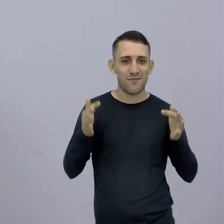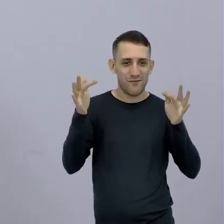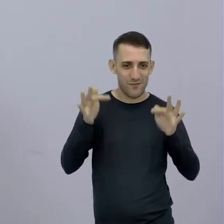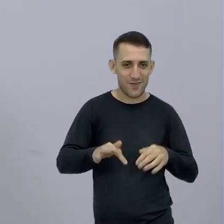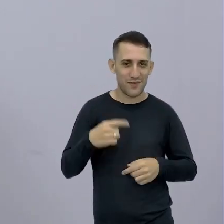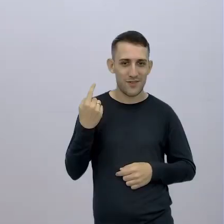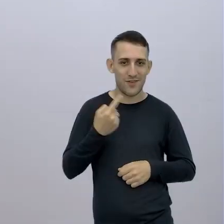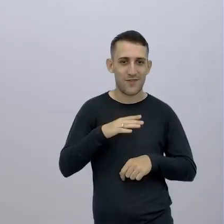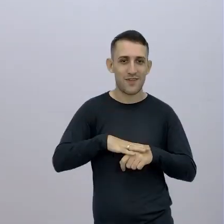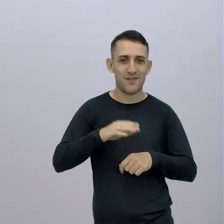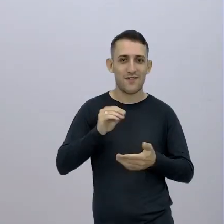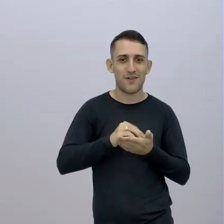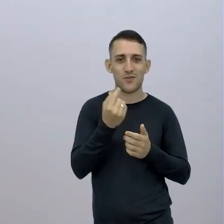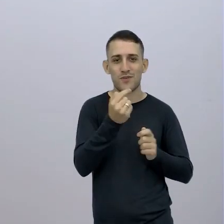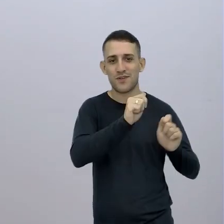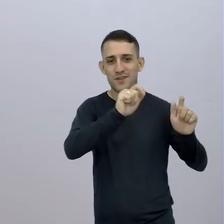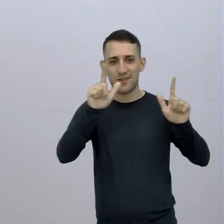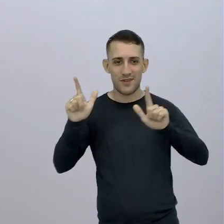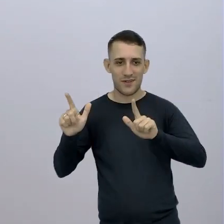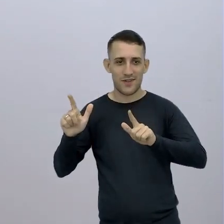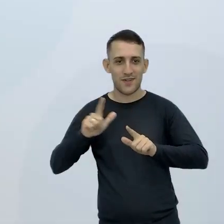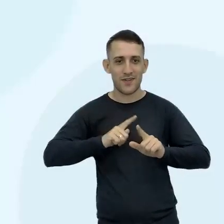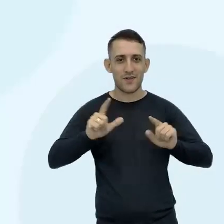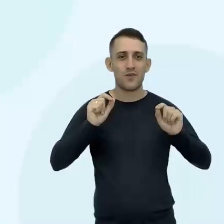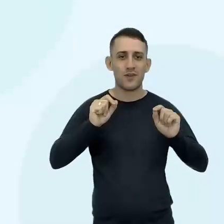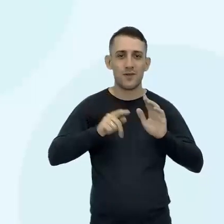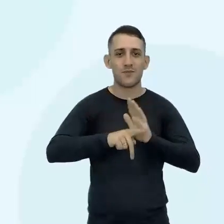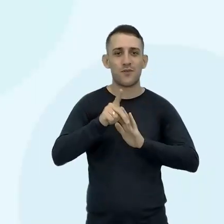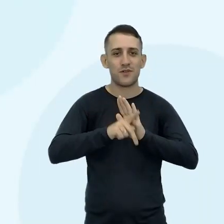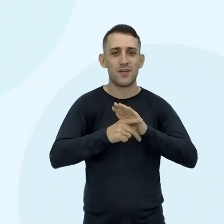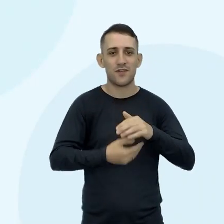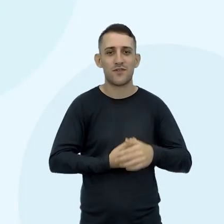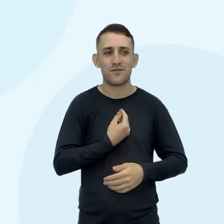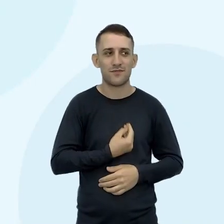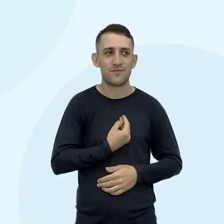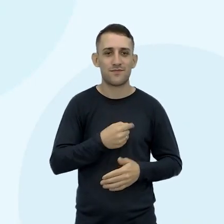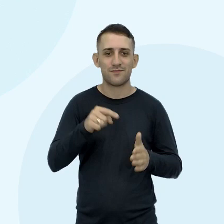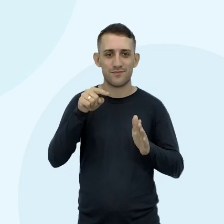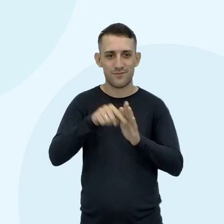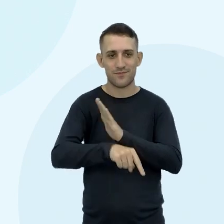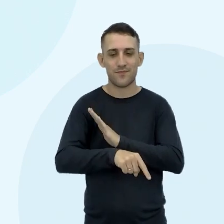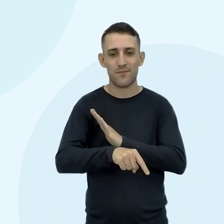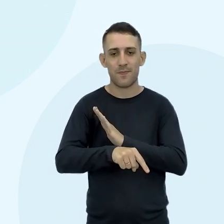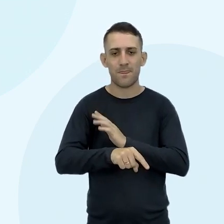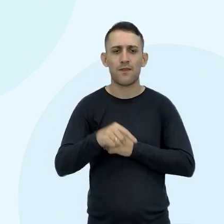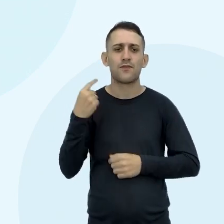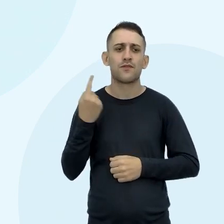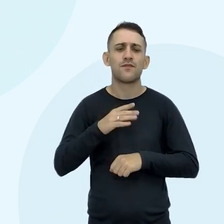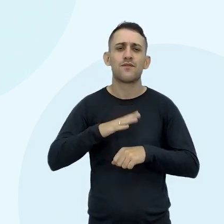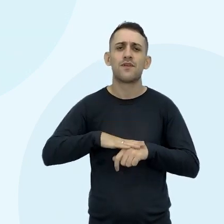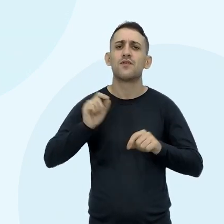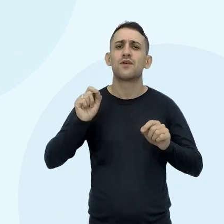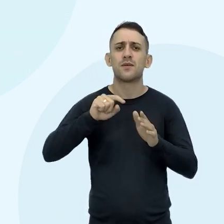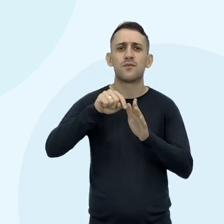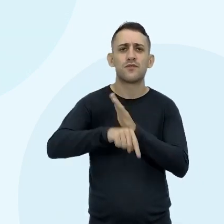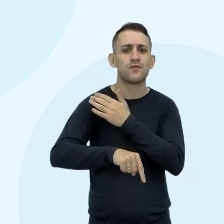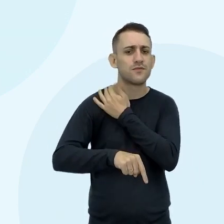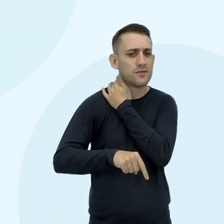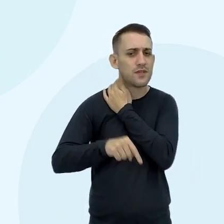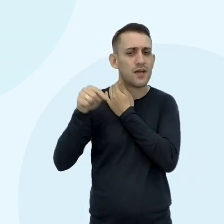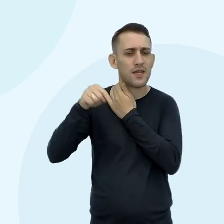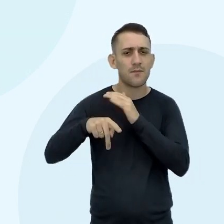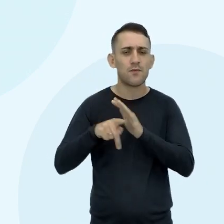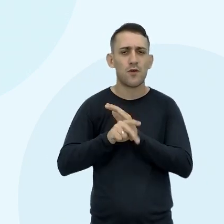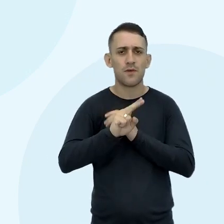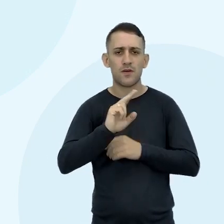Para fechar Mais um slide aí Para fechar Mais um slide Que é o que? O objetivo do componente Na verdade, né O que a gente fez No nosso aprofundamento Nessa